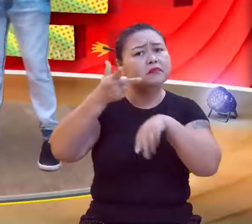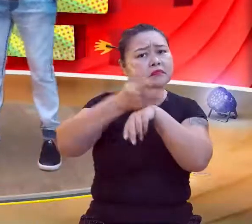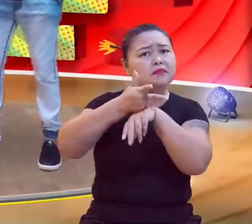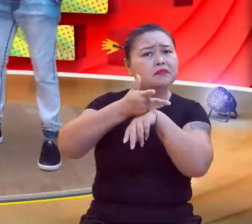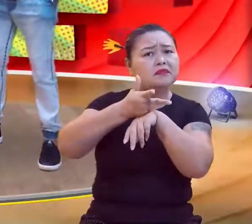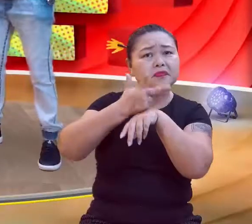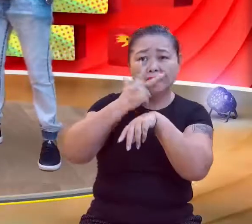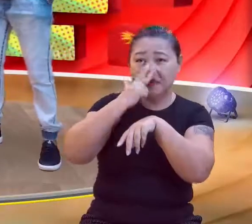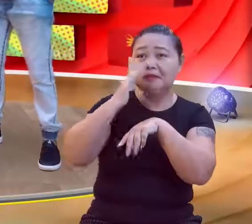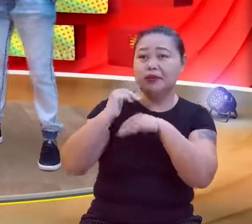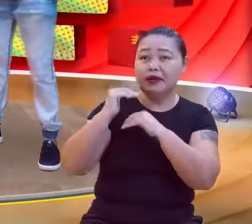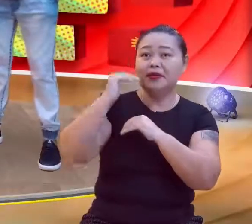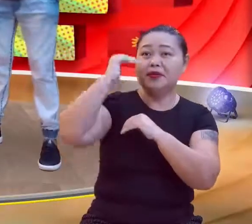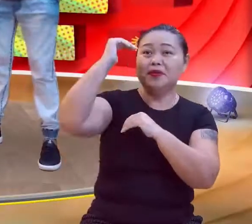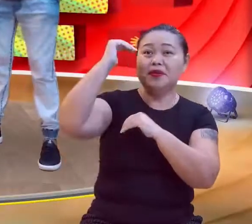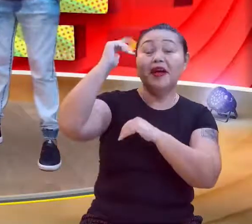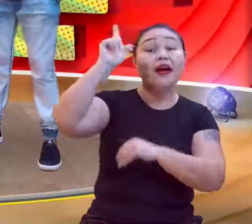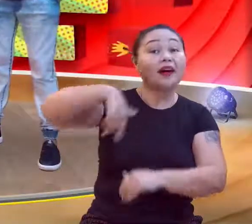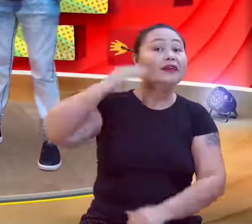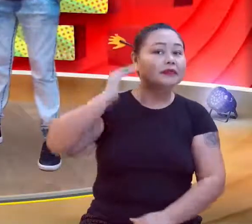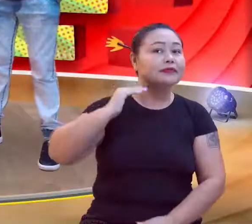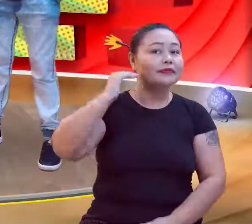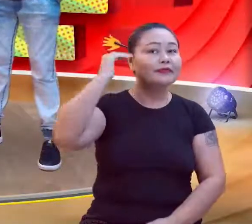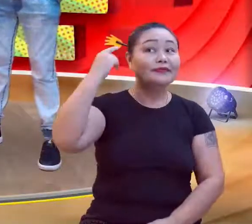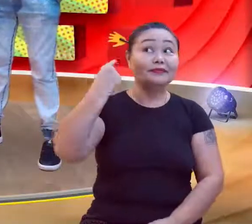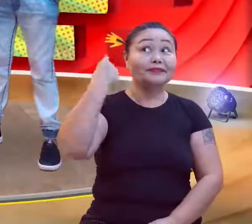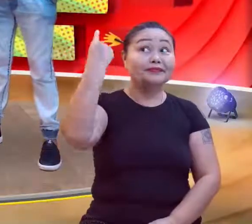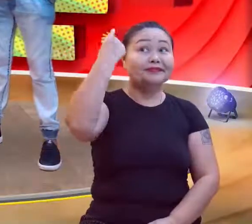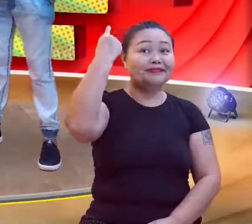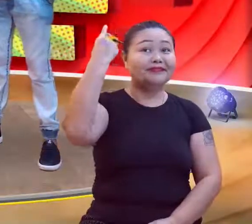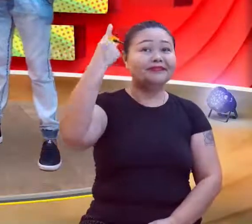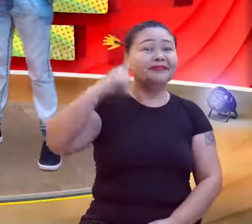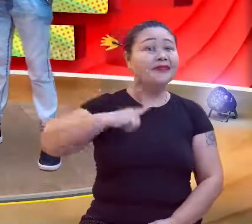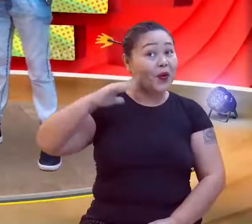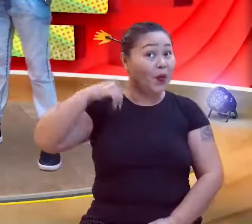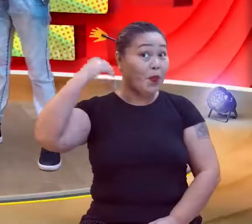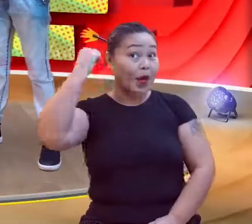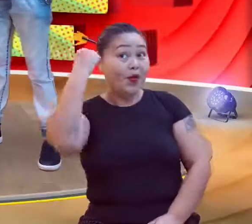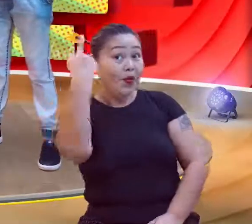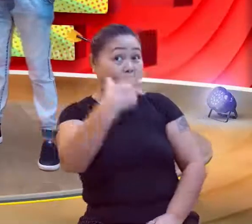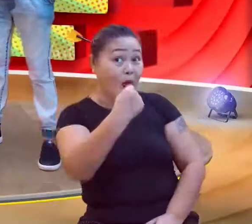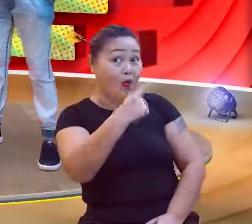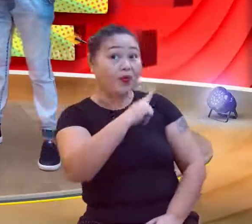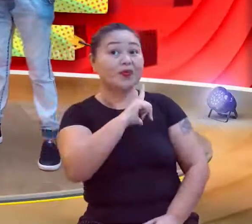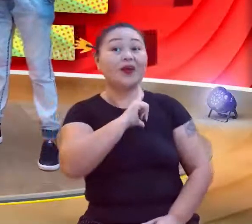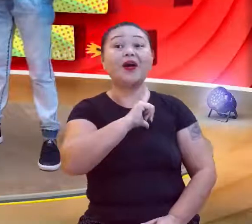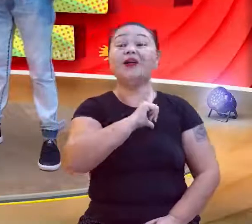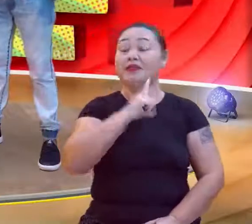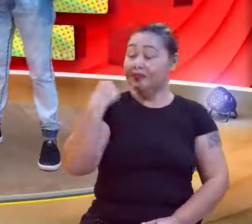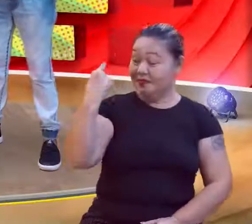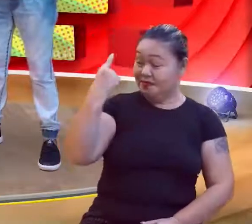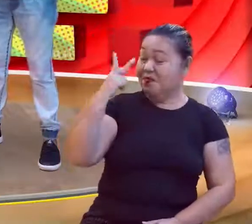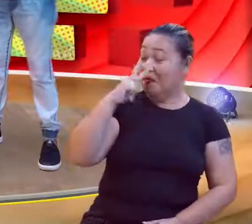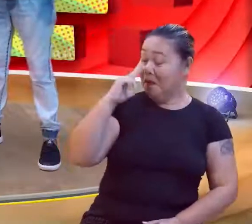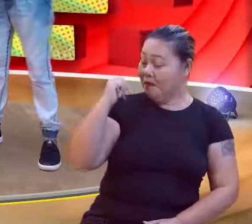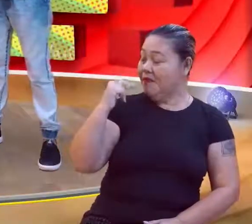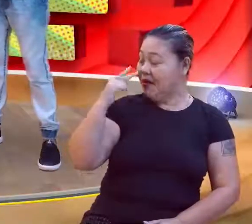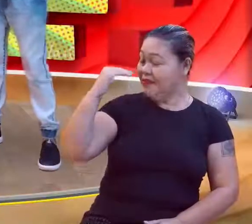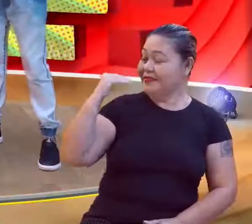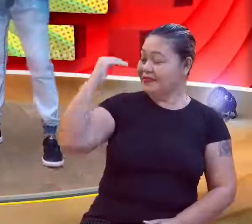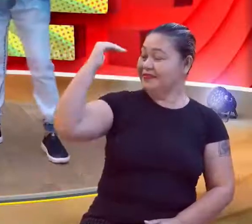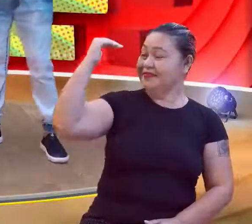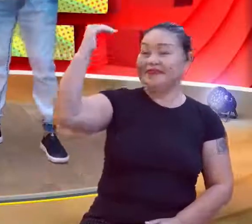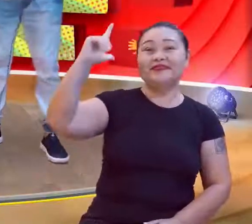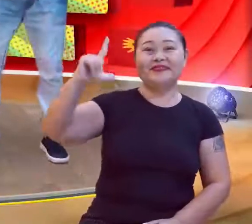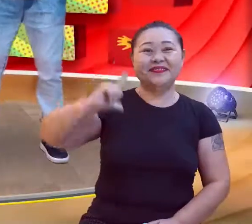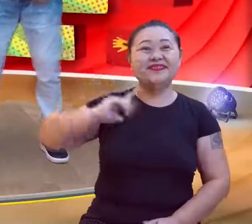grande, entendeu? Mas ela é grande. Parece que eu sou uma grande pessoa, porque eu sou maior um pouquinho que ela só, mas... Parece que eu sou grande. Deixa eles pensarem que eu sou assim,